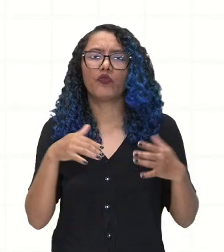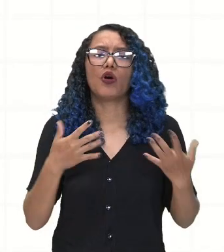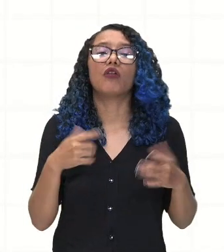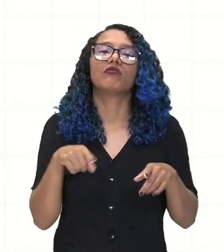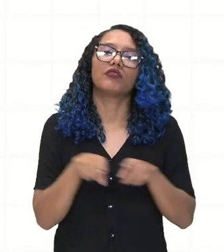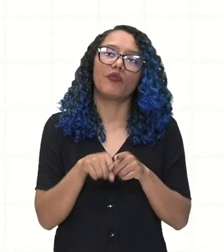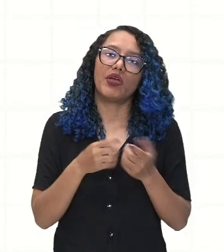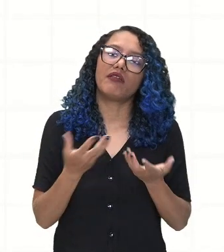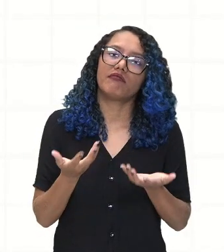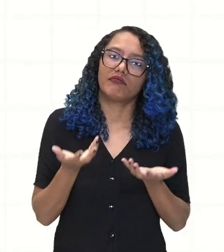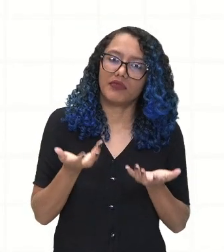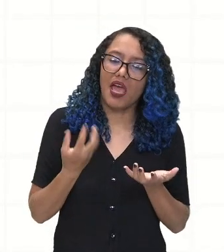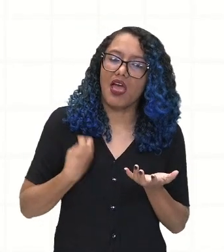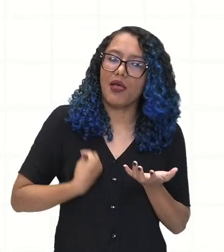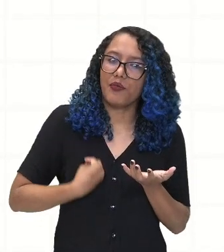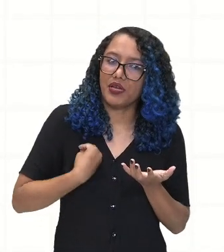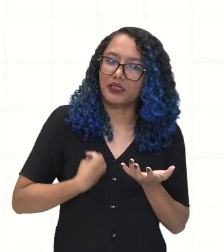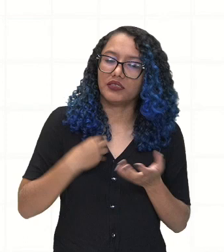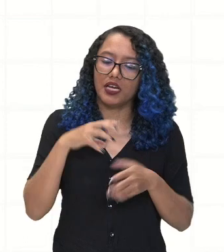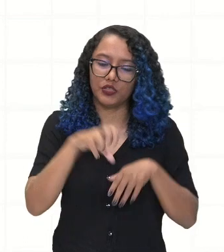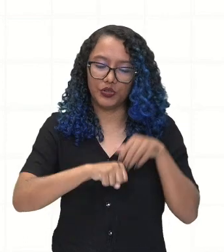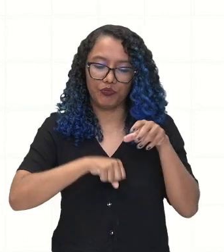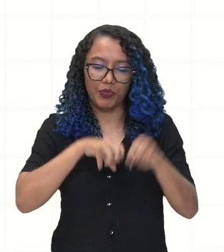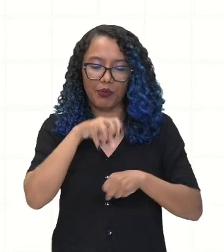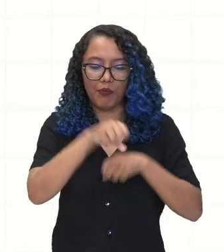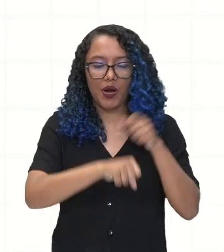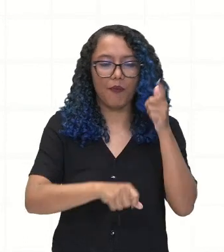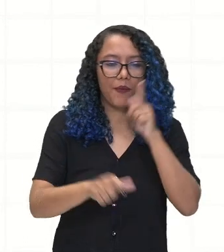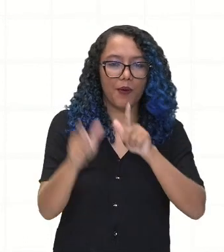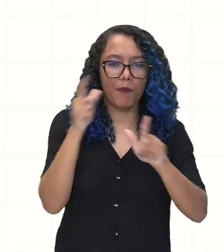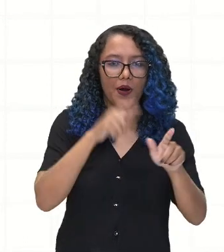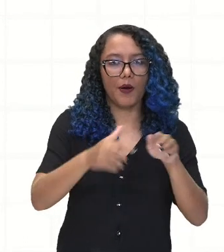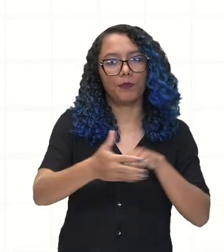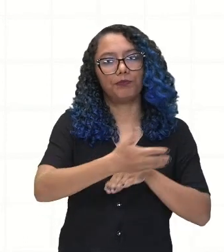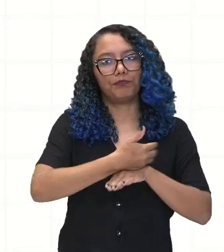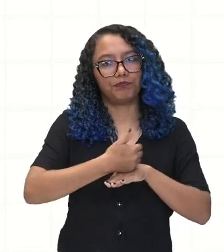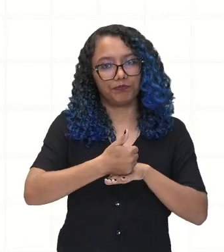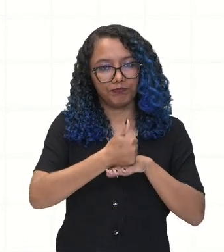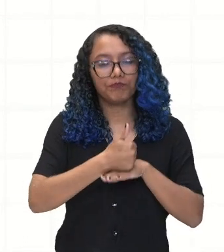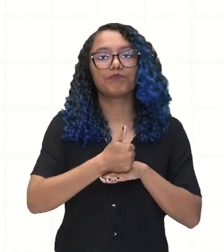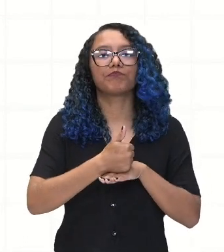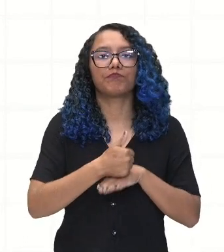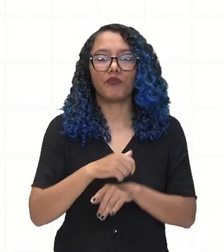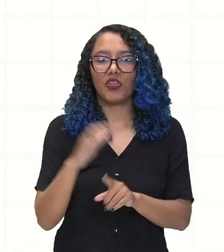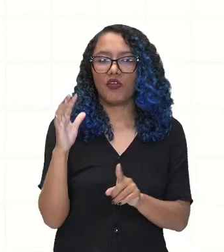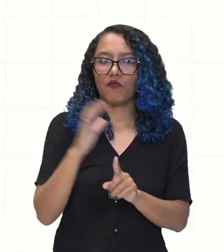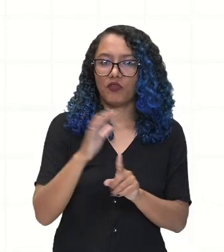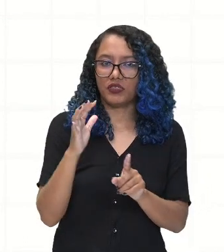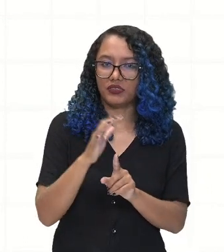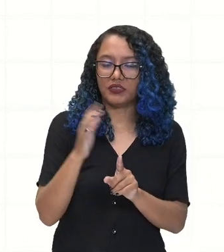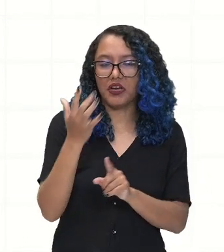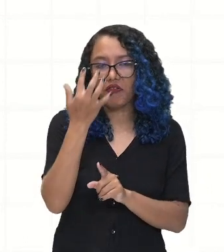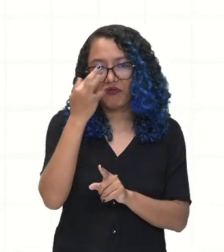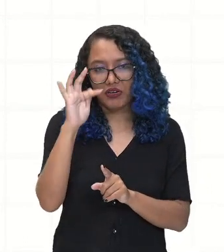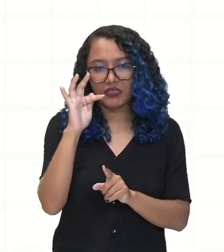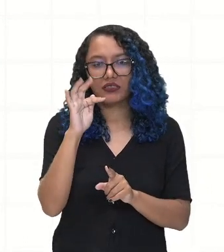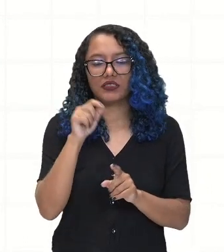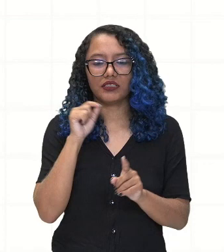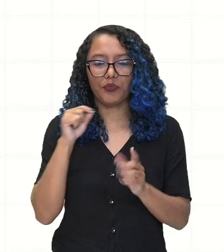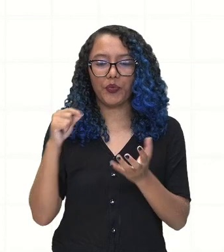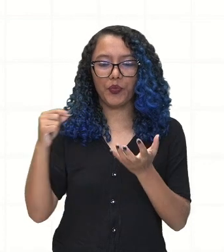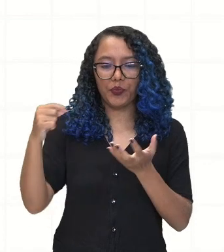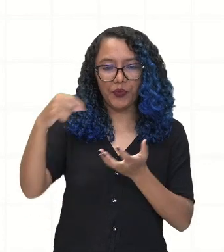presente nessa questão de conquista territorial, de aumentar a influência francesa no mundo. Então,